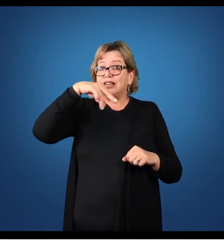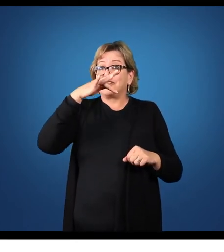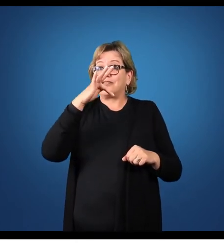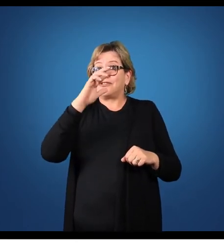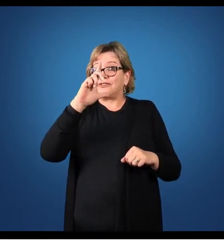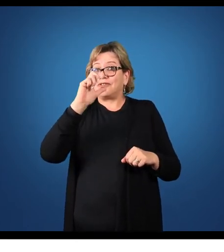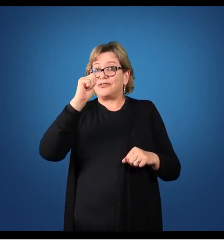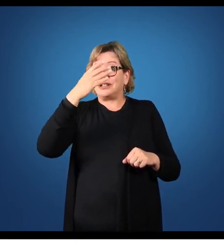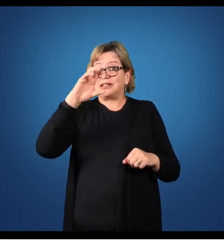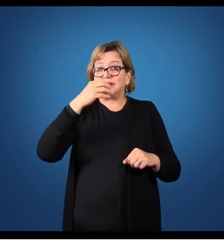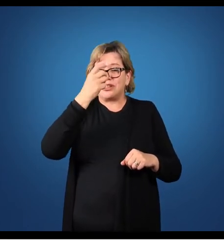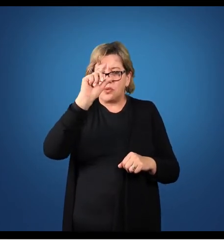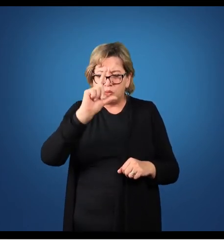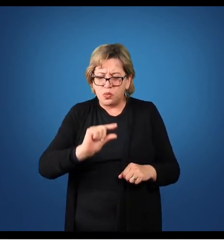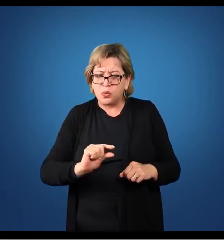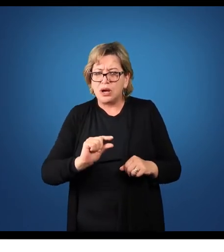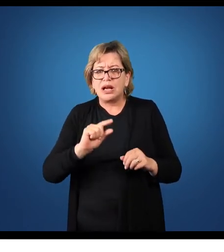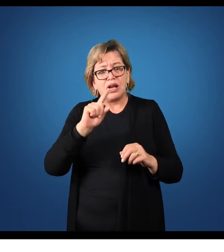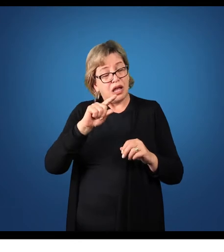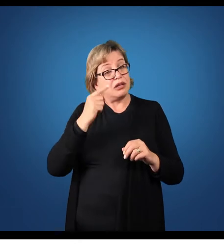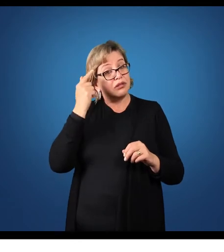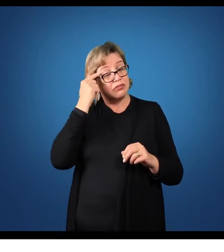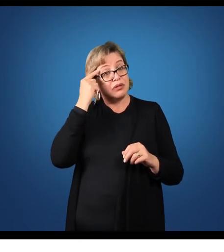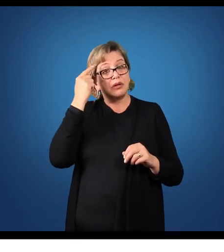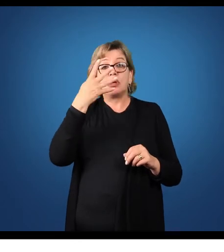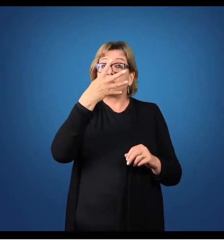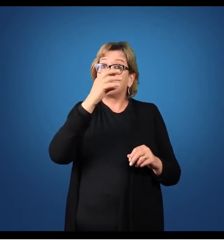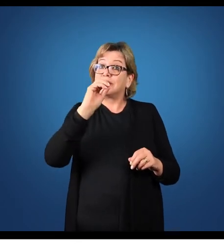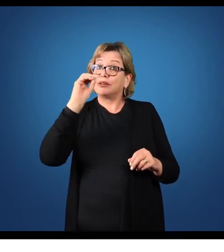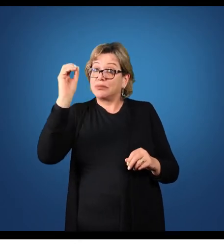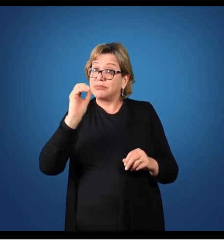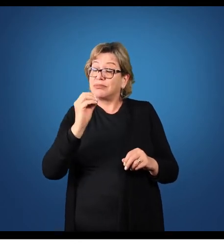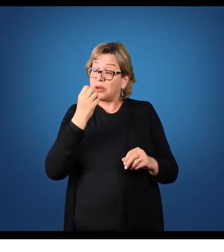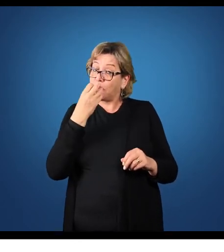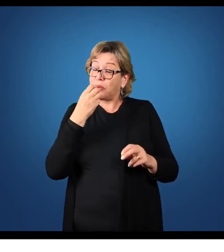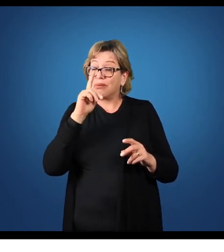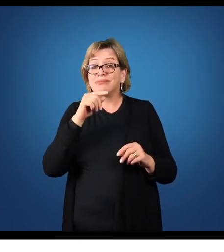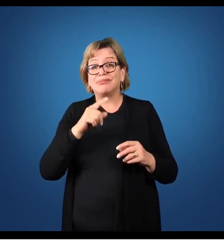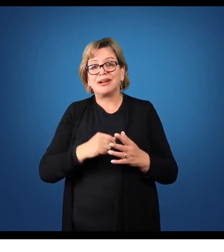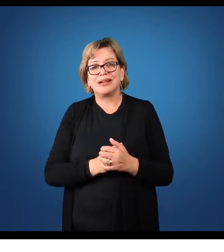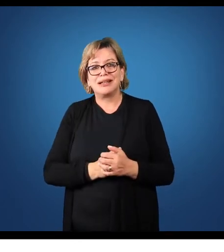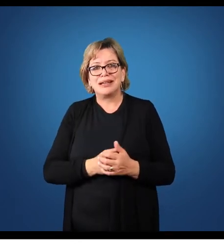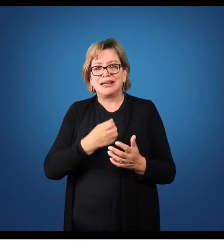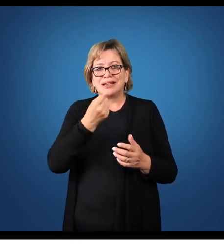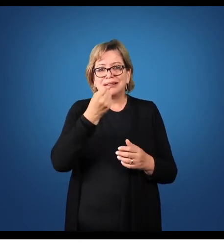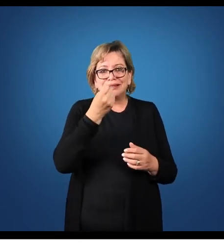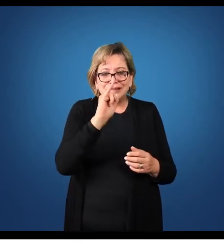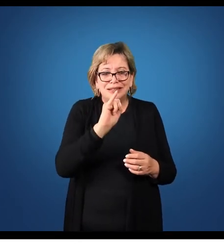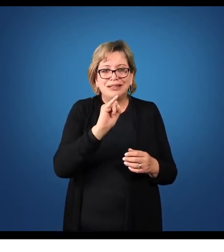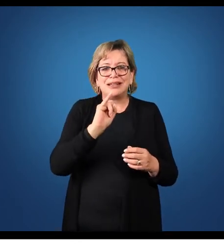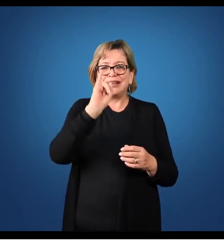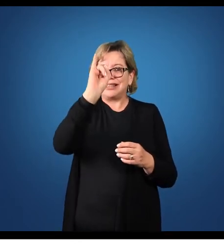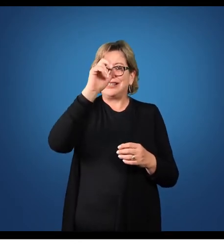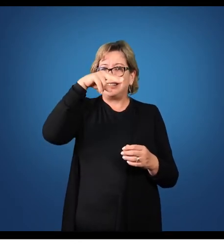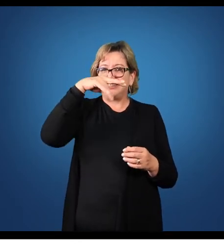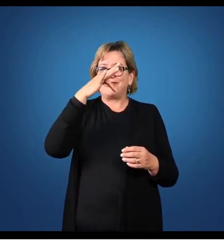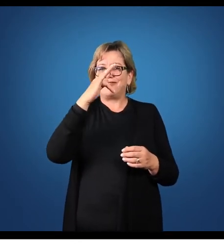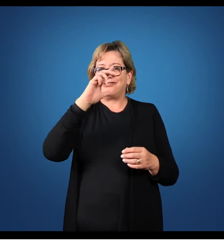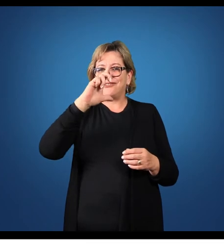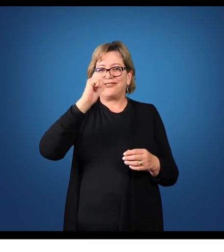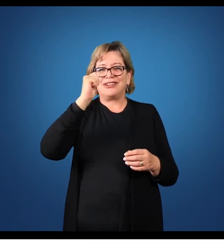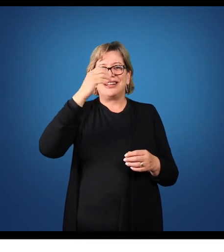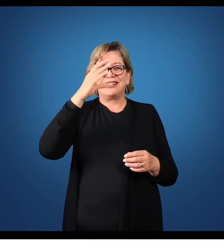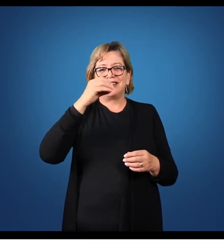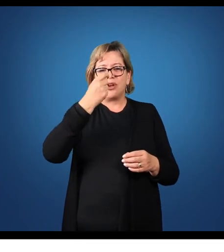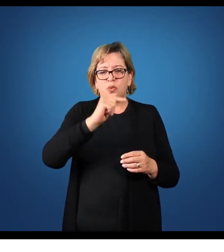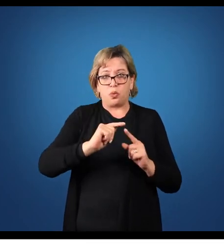considerar que 40% é um acréscimo considerável. Se a inflação fosse de 50% ao ano, já